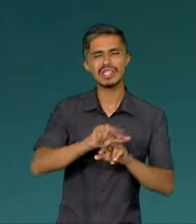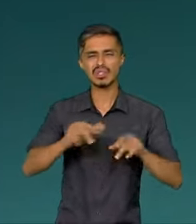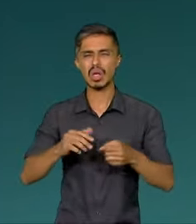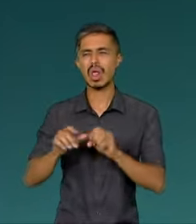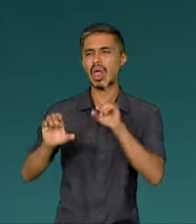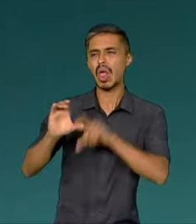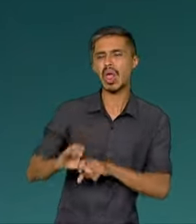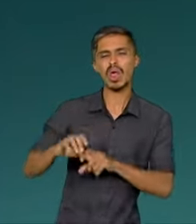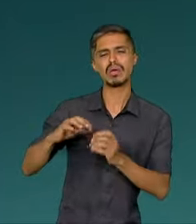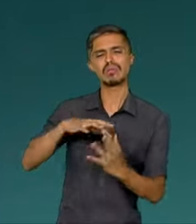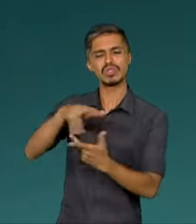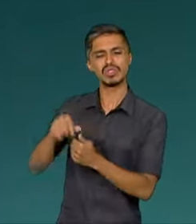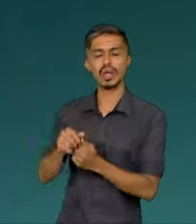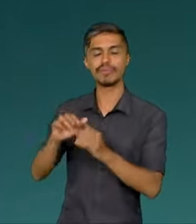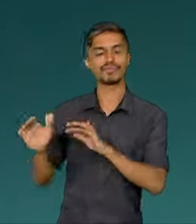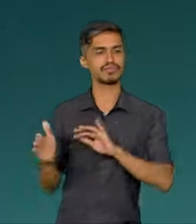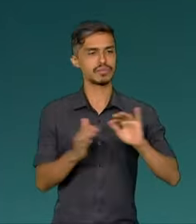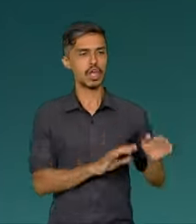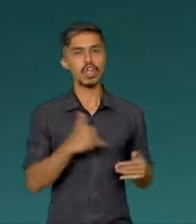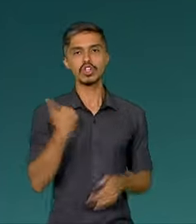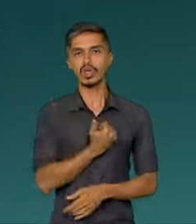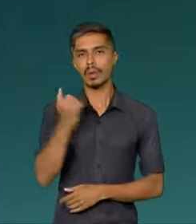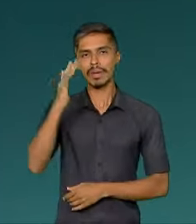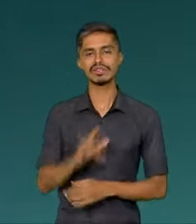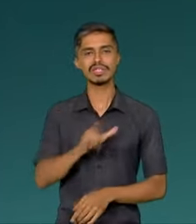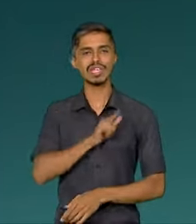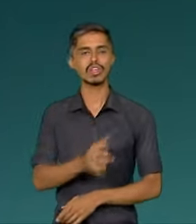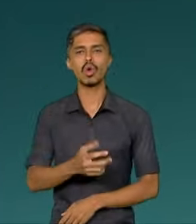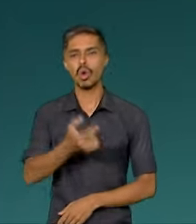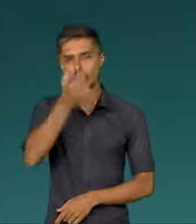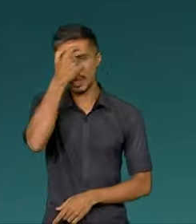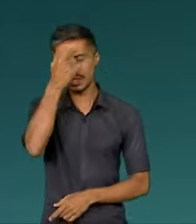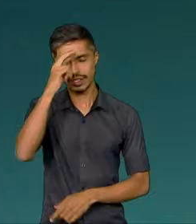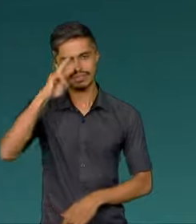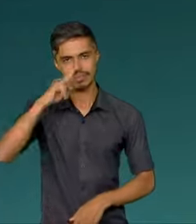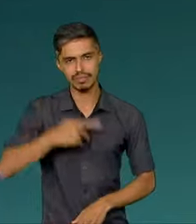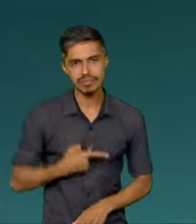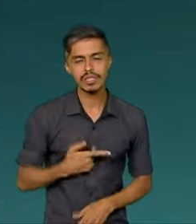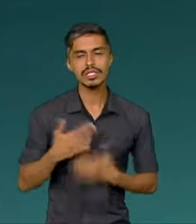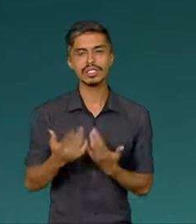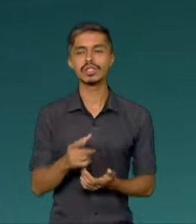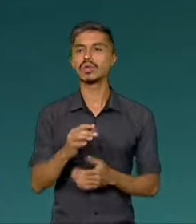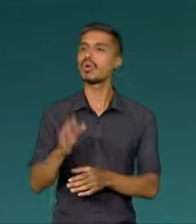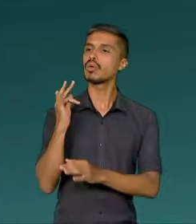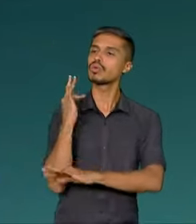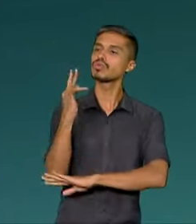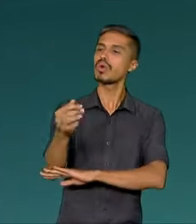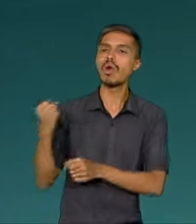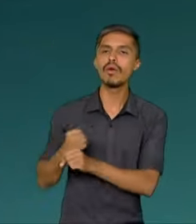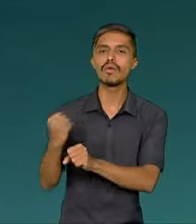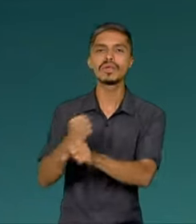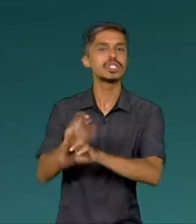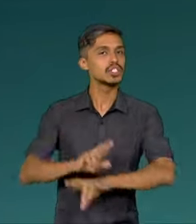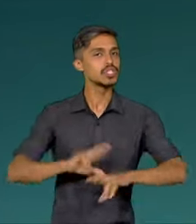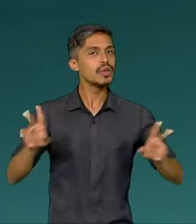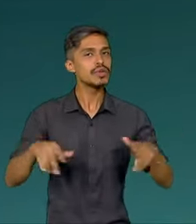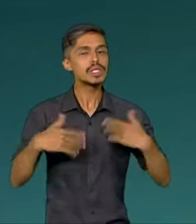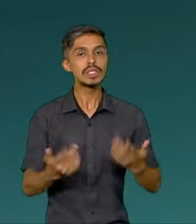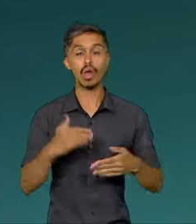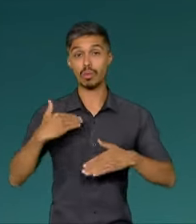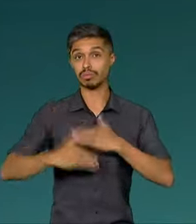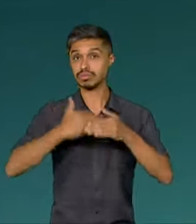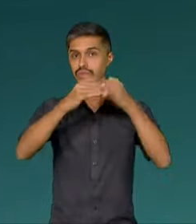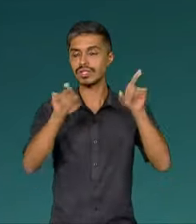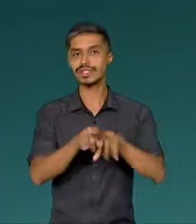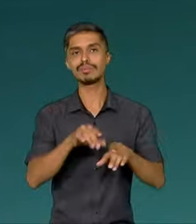internacional. É o Brasil tomando consciência de si mesmo e decidindo construir um futuro diferente em que a prosperidade,